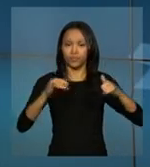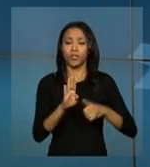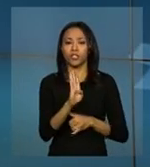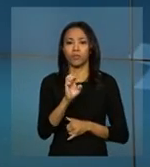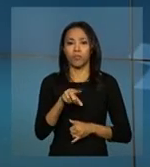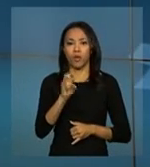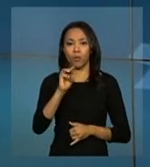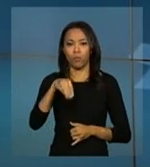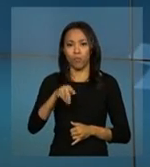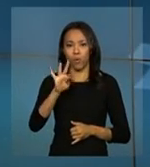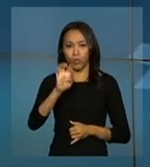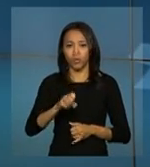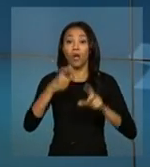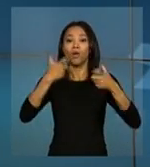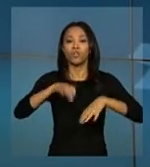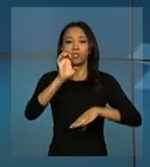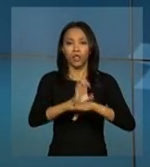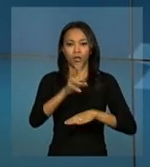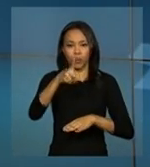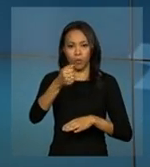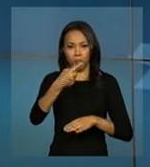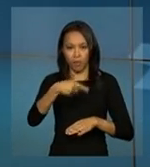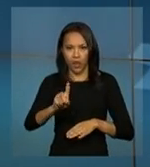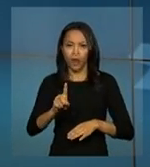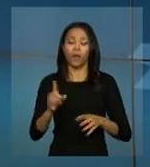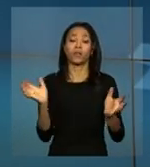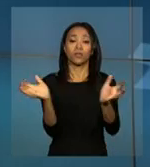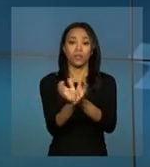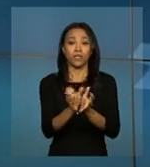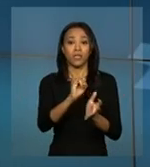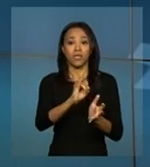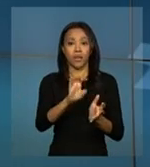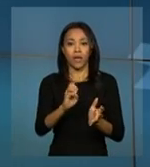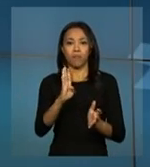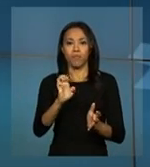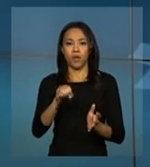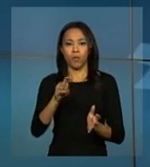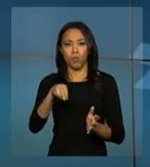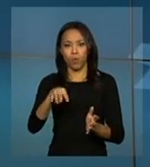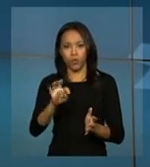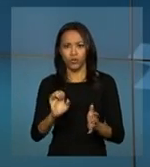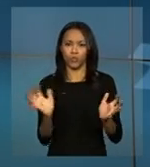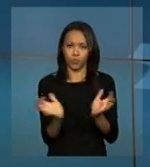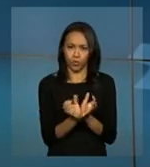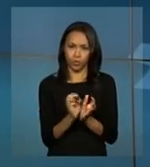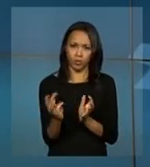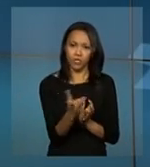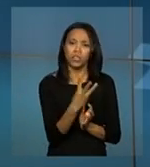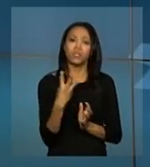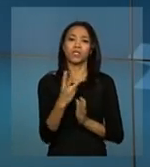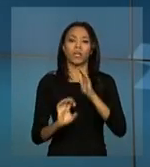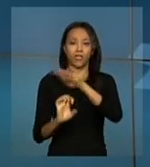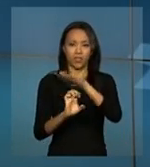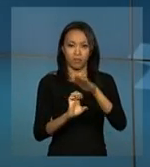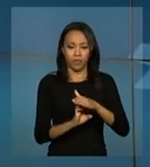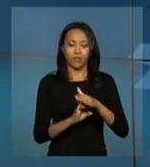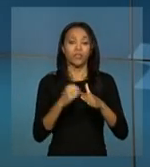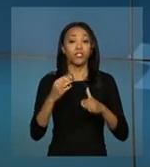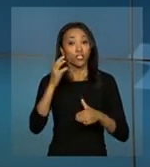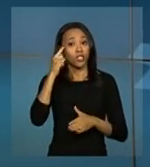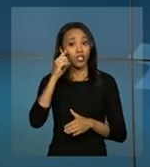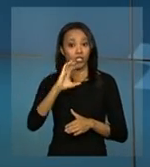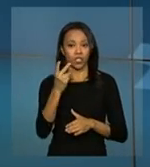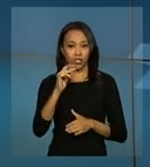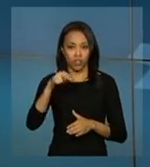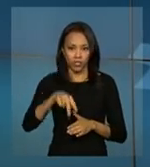Monte no Pará. Venceu o leilão com o sócio IE Belo Monte formado pela Eletrobras e pela chinesa State Grid, que é